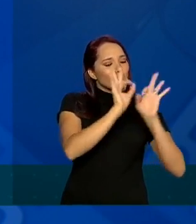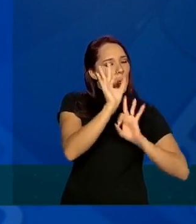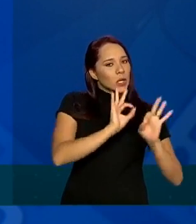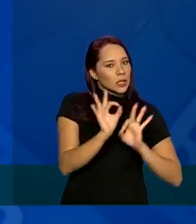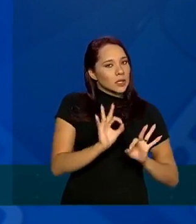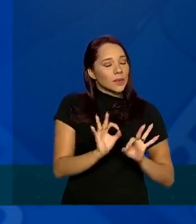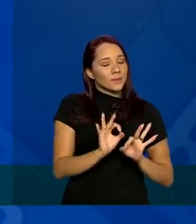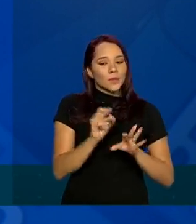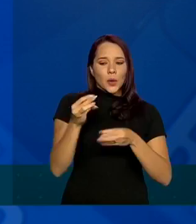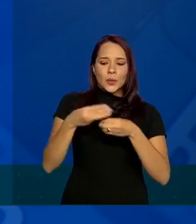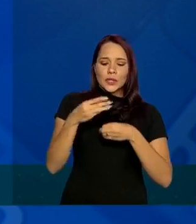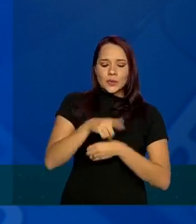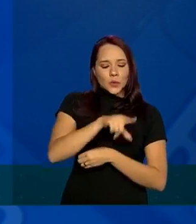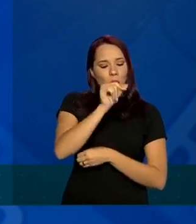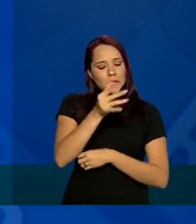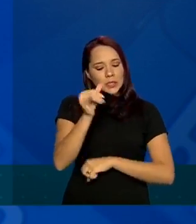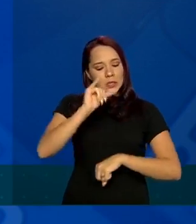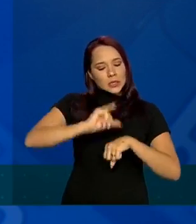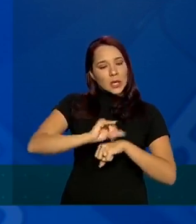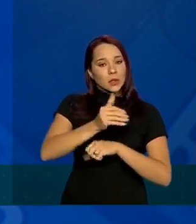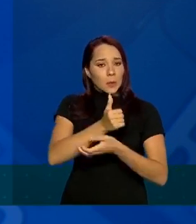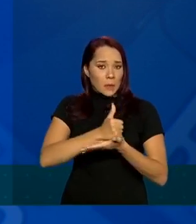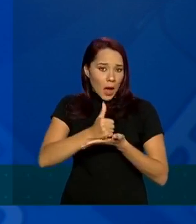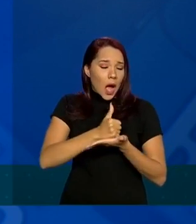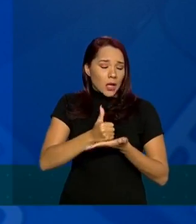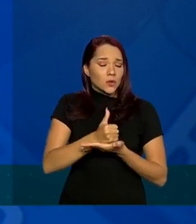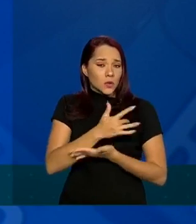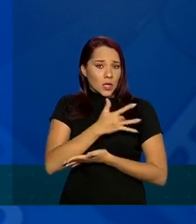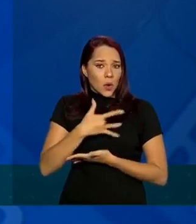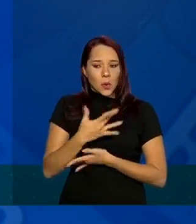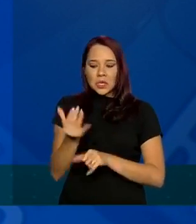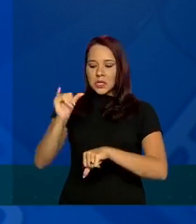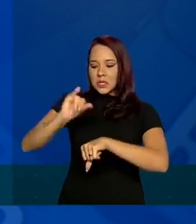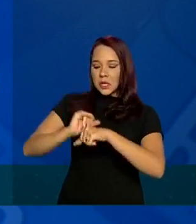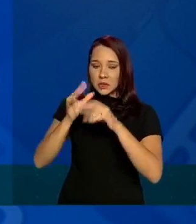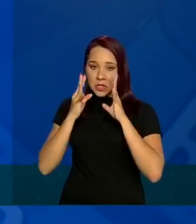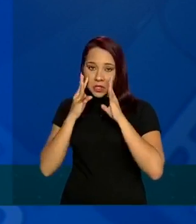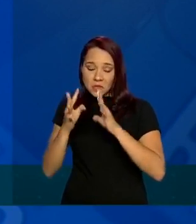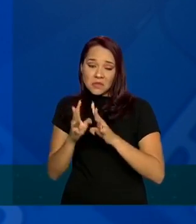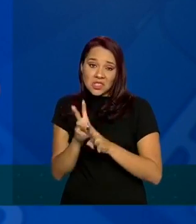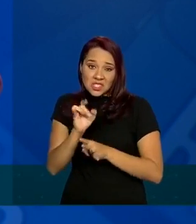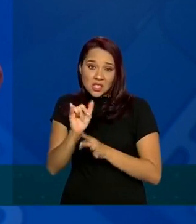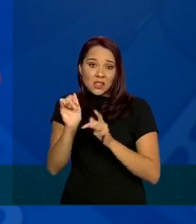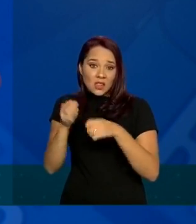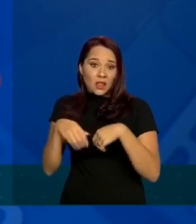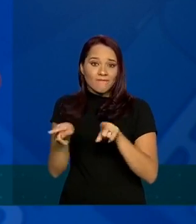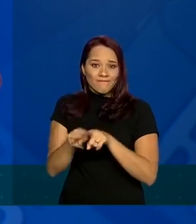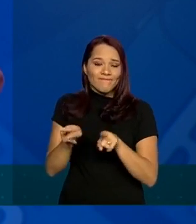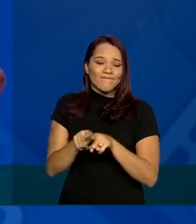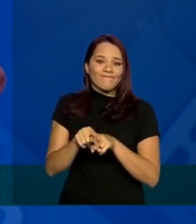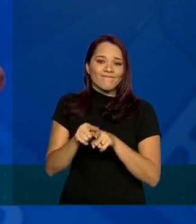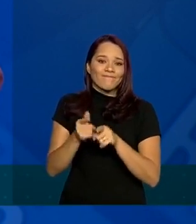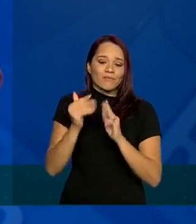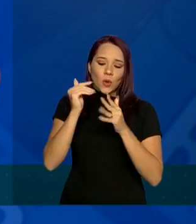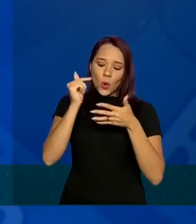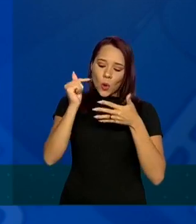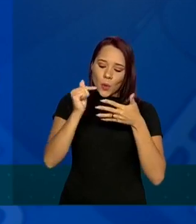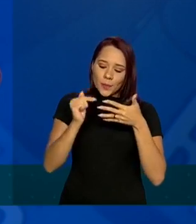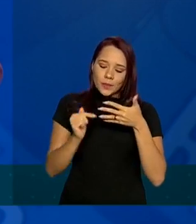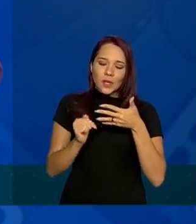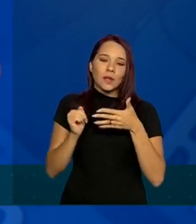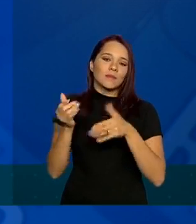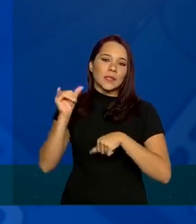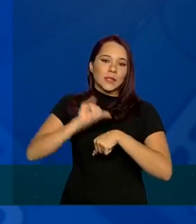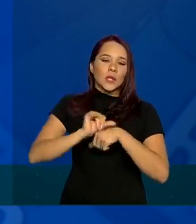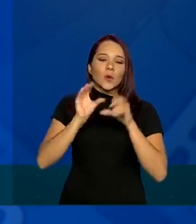municípios vão optar por ter unidades básicas de referência centros de atendimento e os que puderem também entrarem nos critérios centros